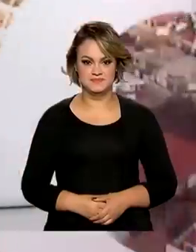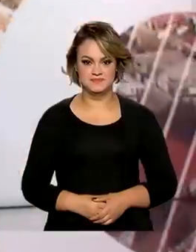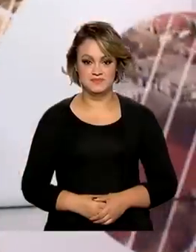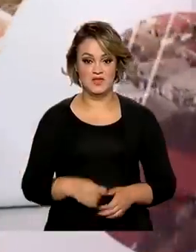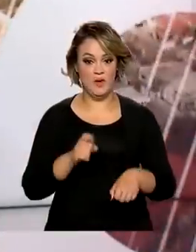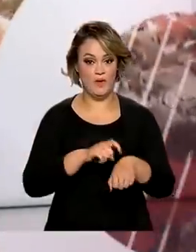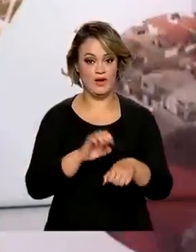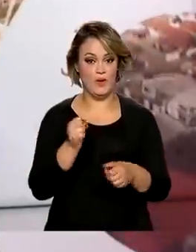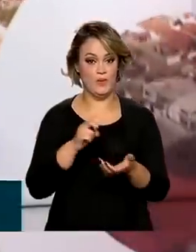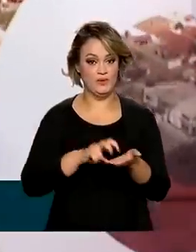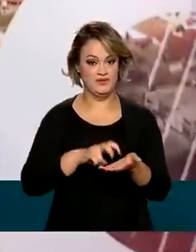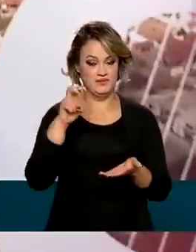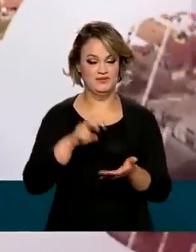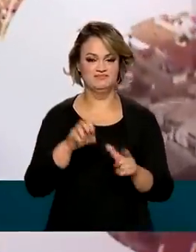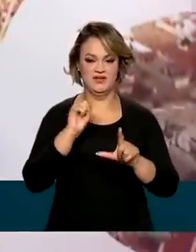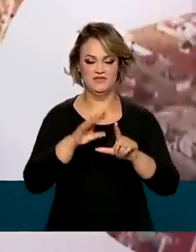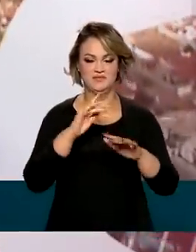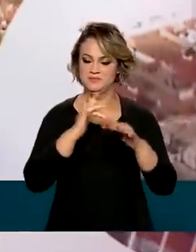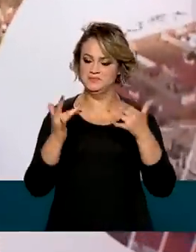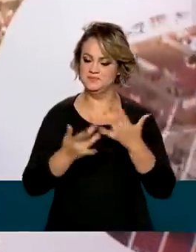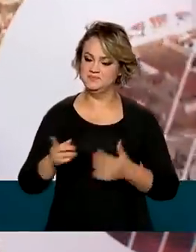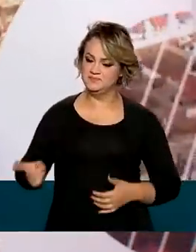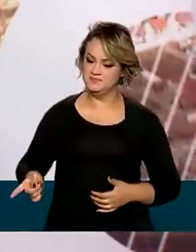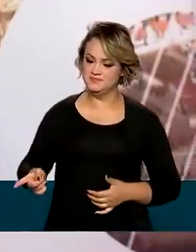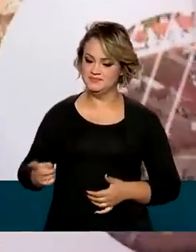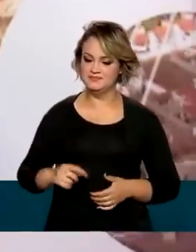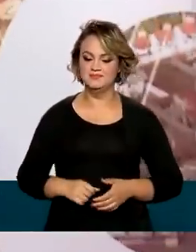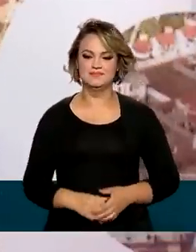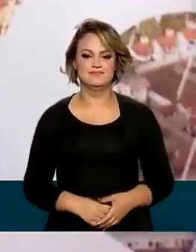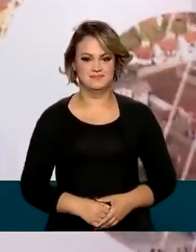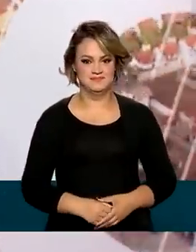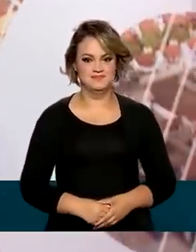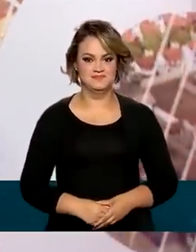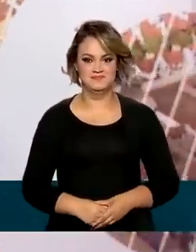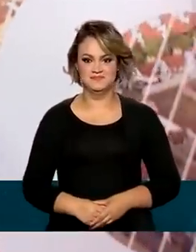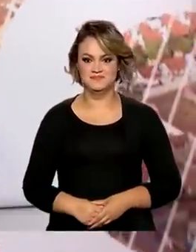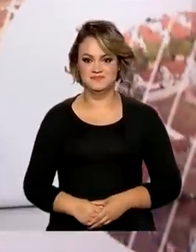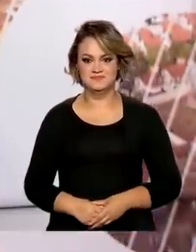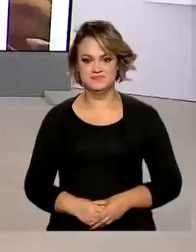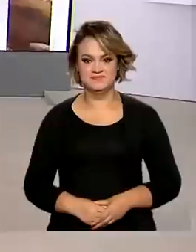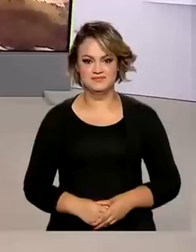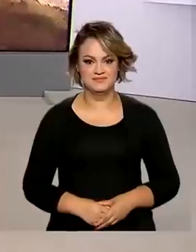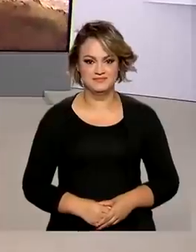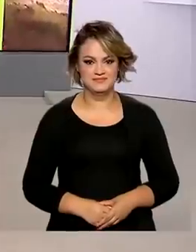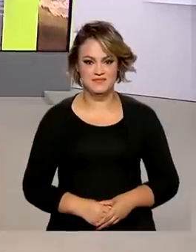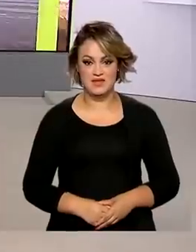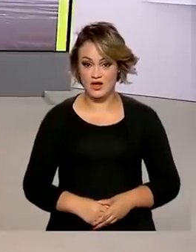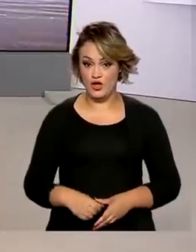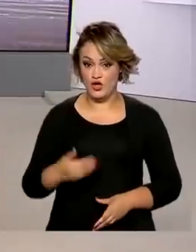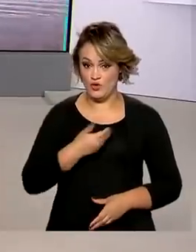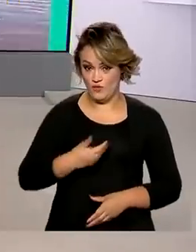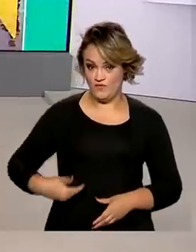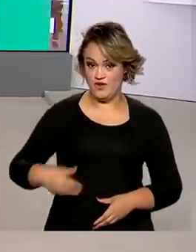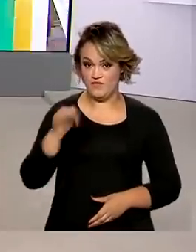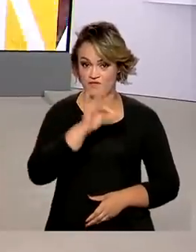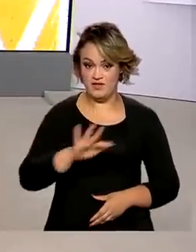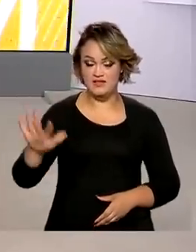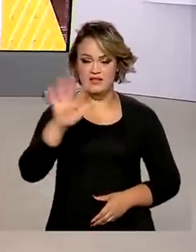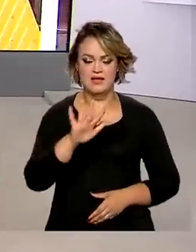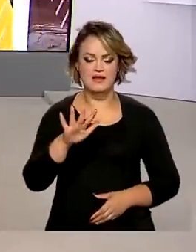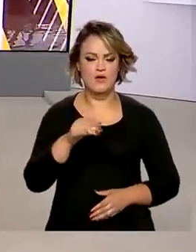São 8 horas da manhã, nós estamos ao vivo também pelas redes sociais. O governo federal